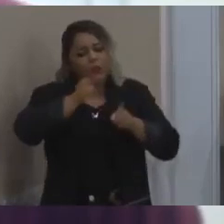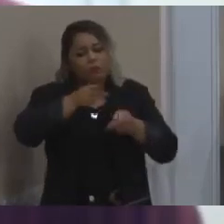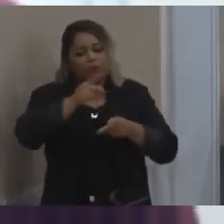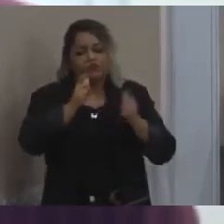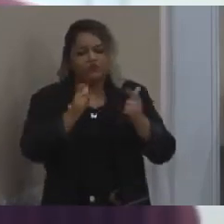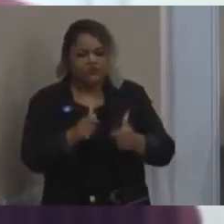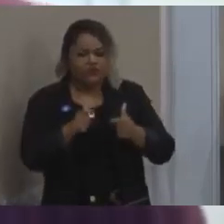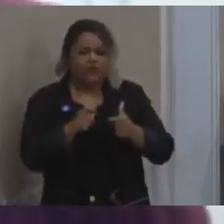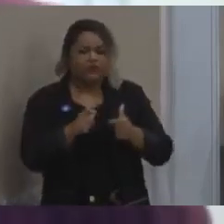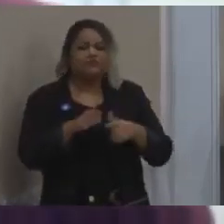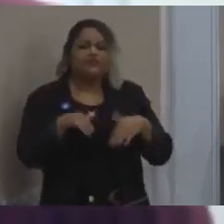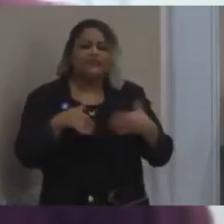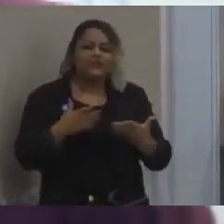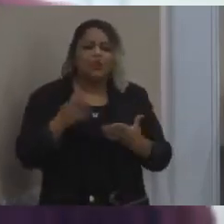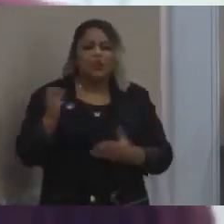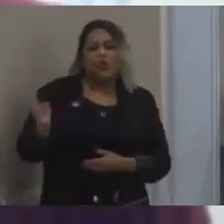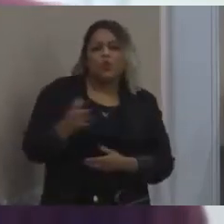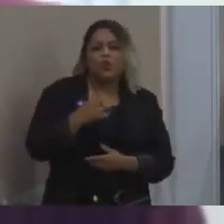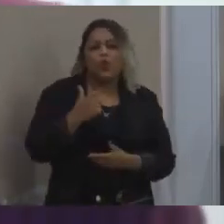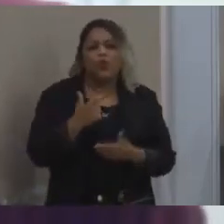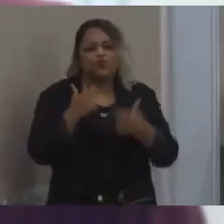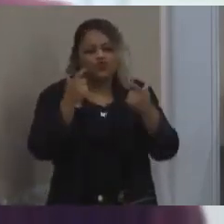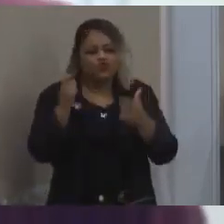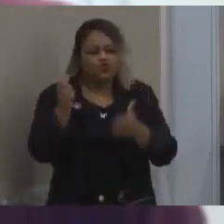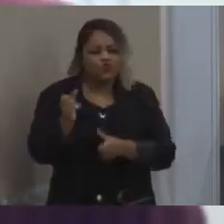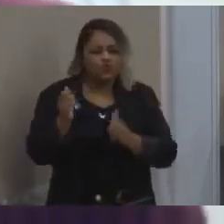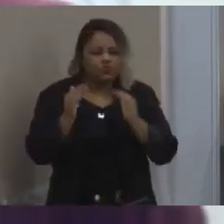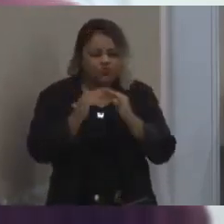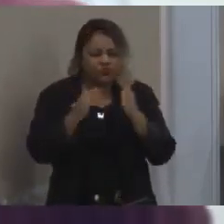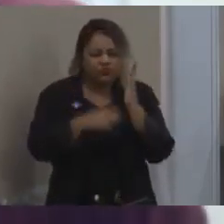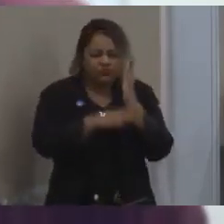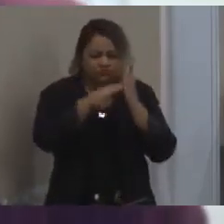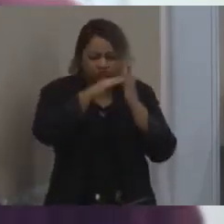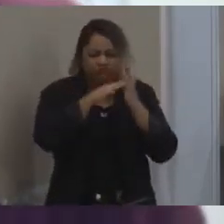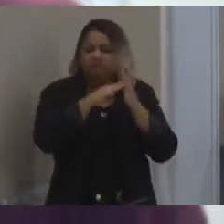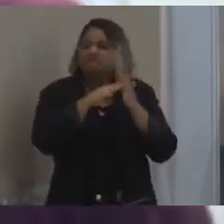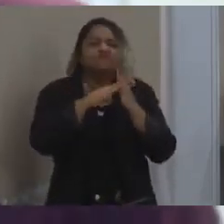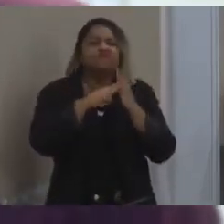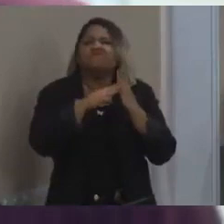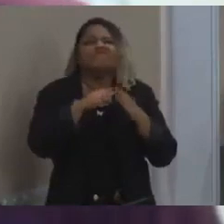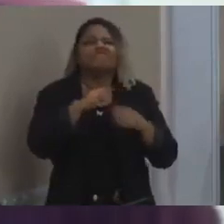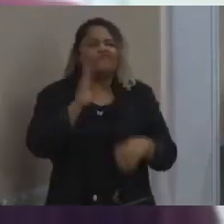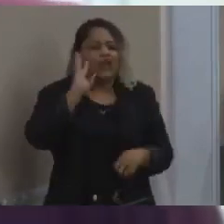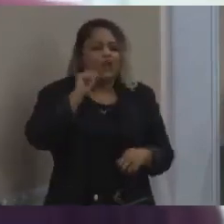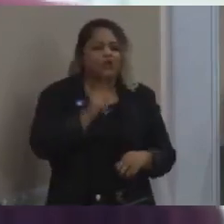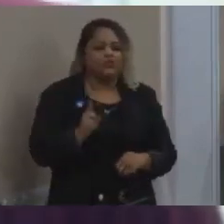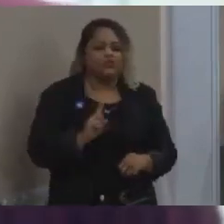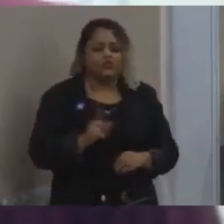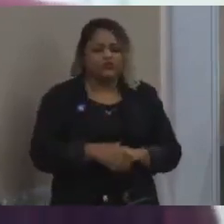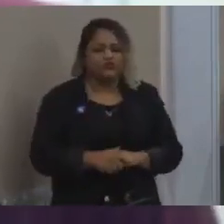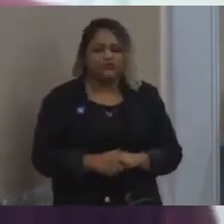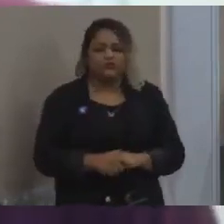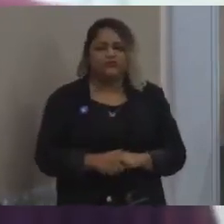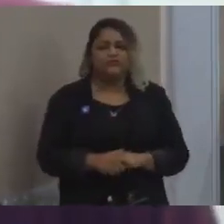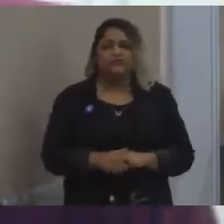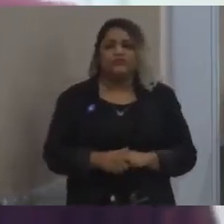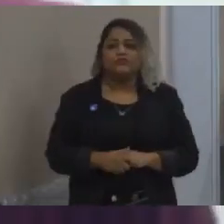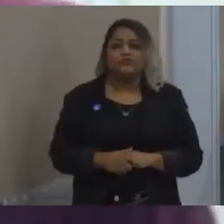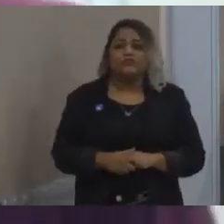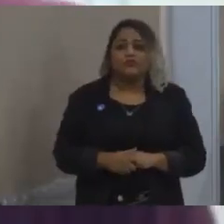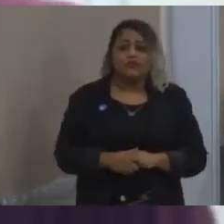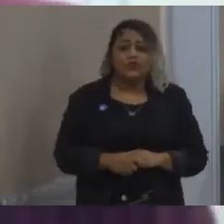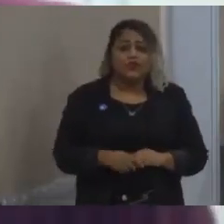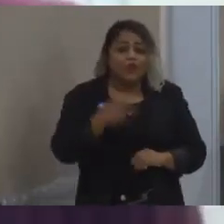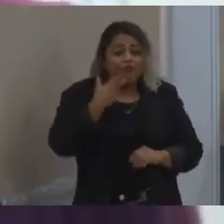incrementar novas habitações que não sejam para reassentamento. Mas eu não posso afirmar, se eu gostaria de não afirmar